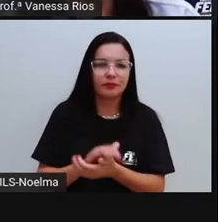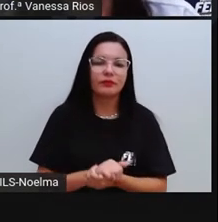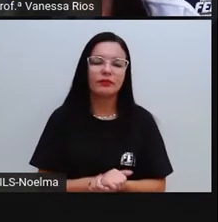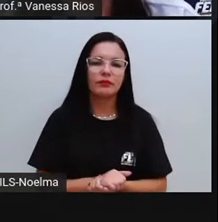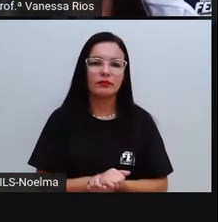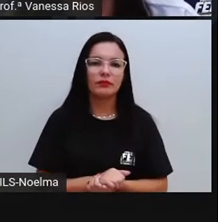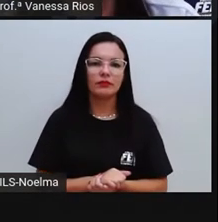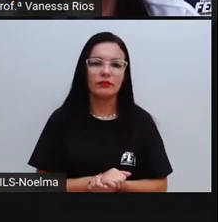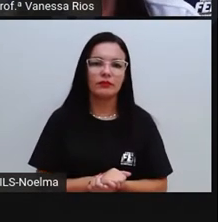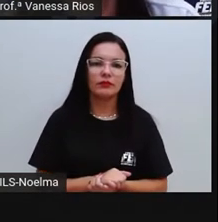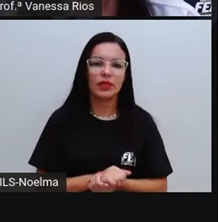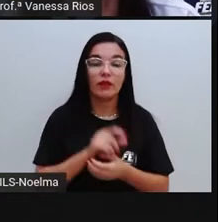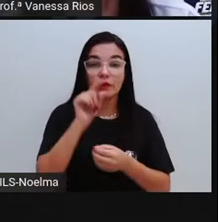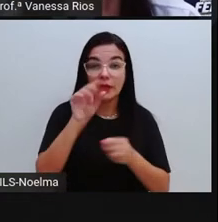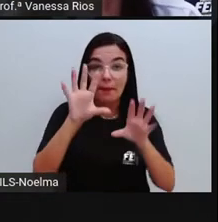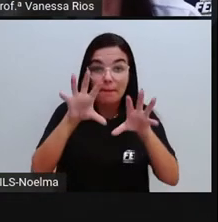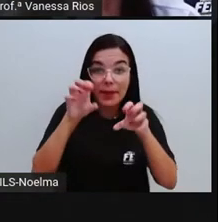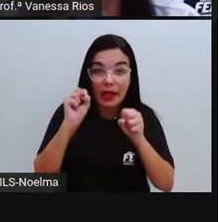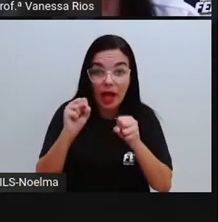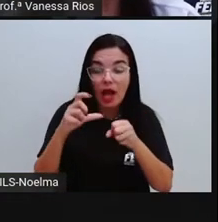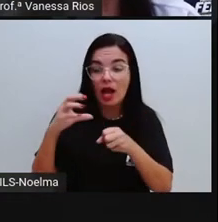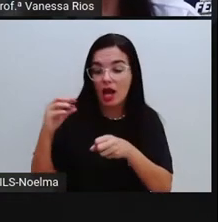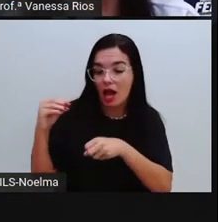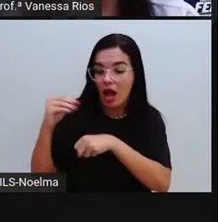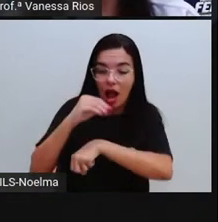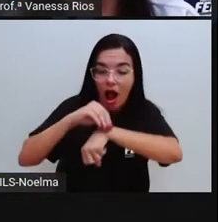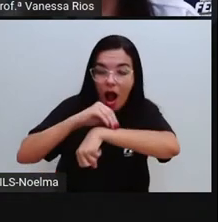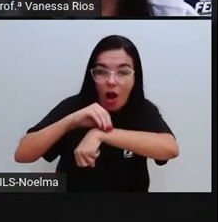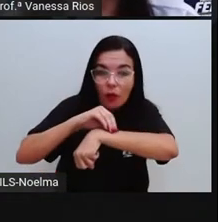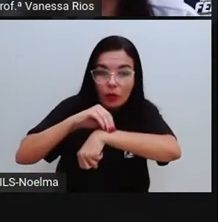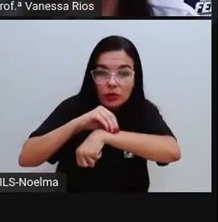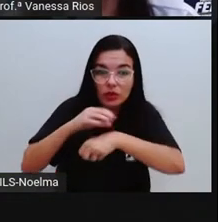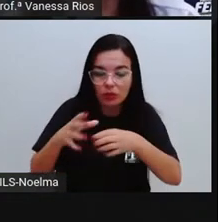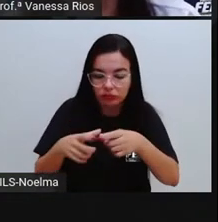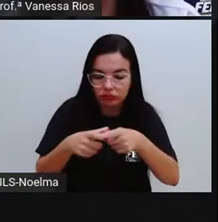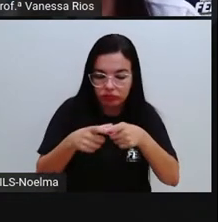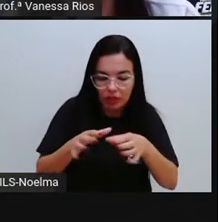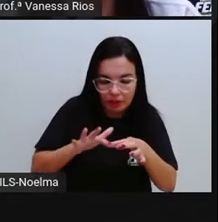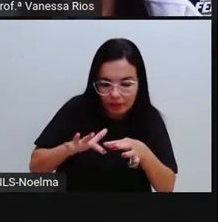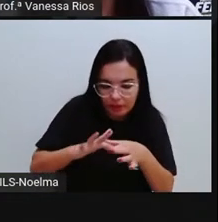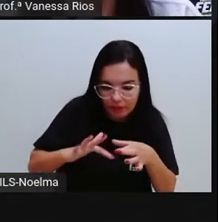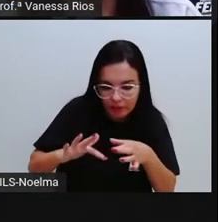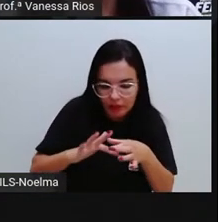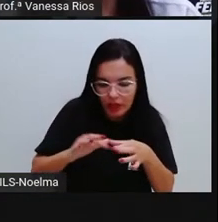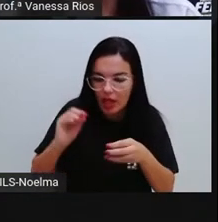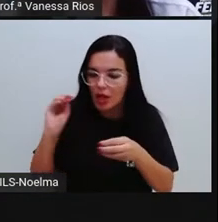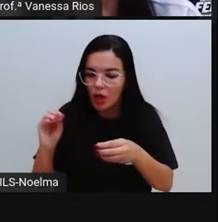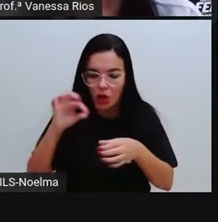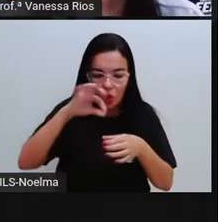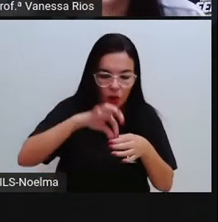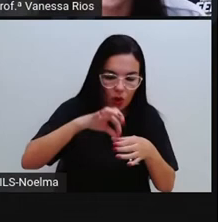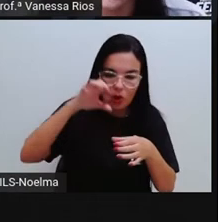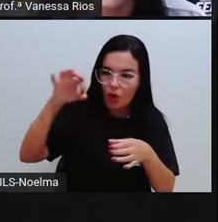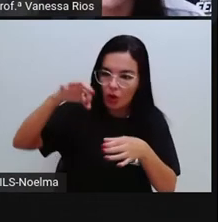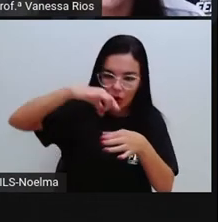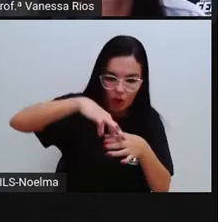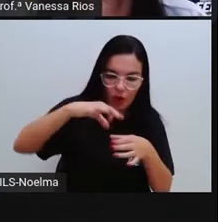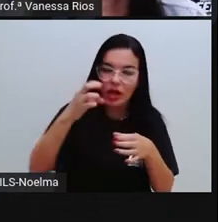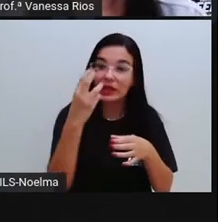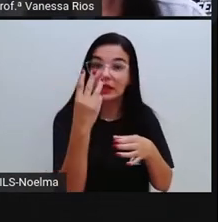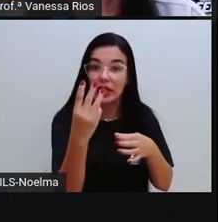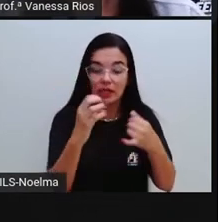precisa fazer? Forre o fundo dos dois potinhos com algodão e coloque três feijões em cada potinho.